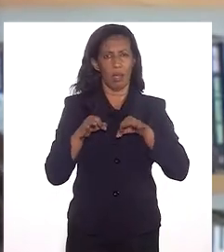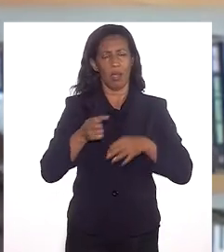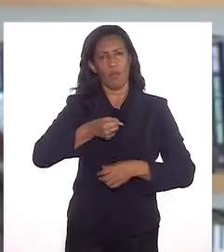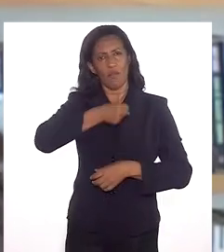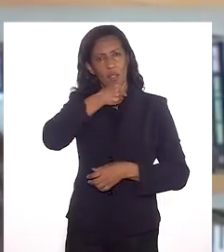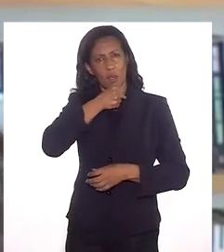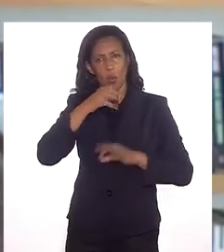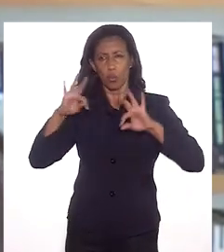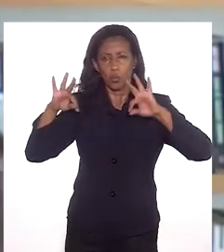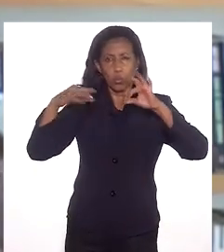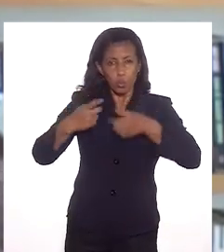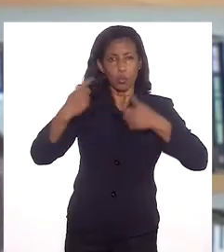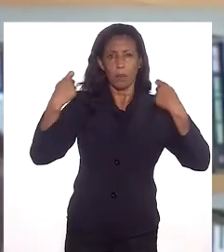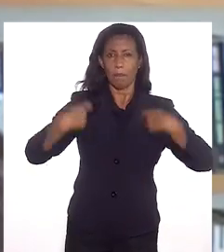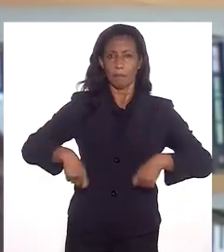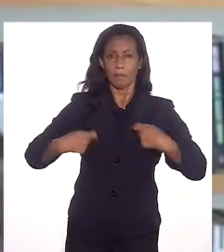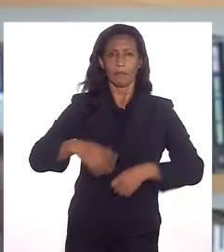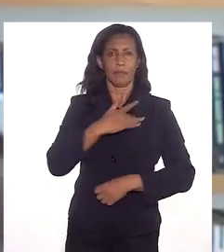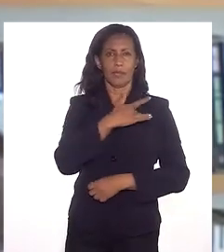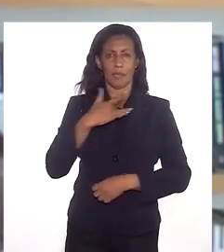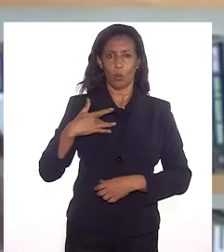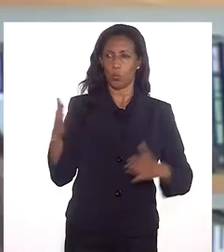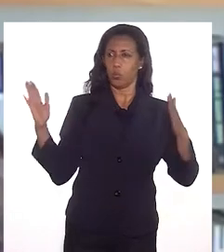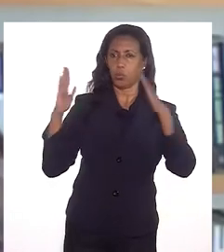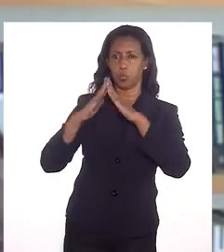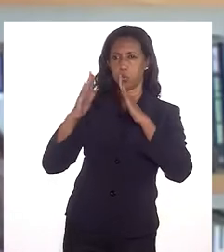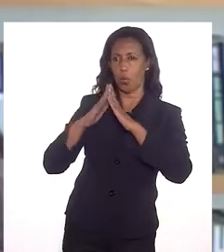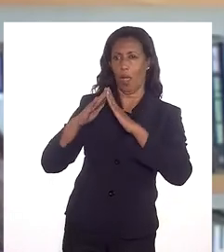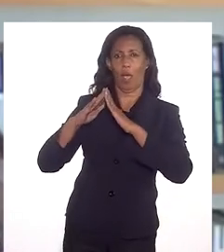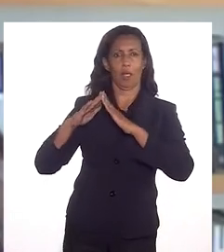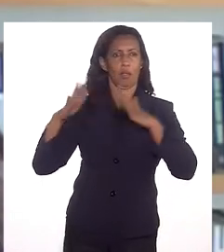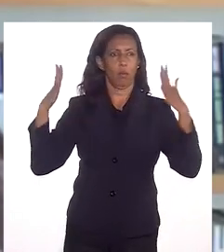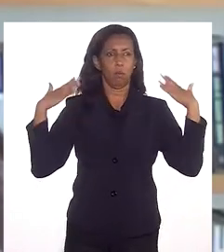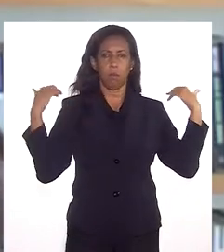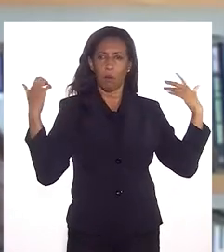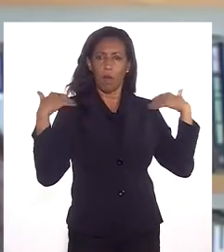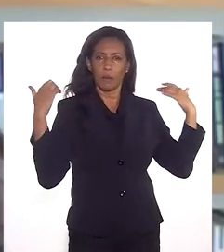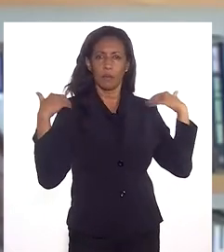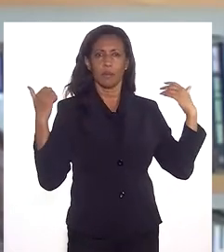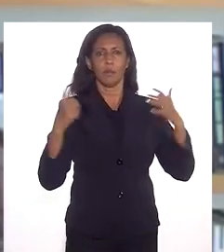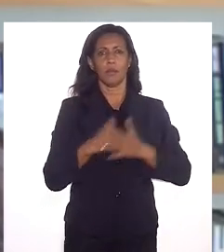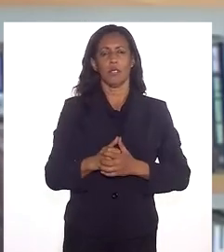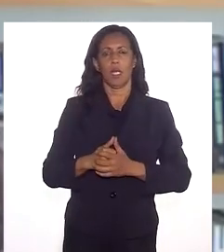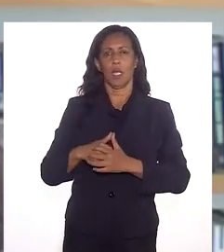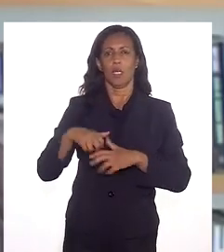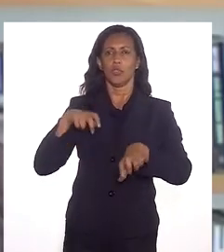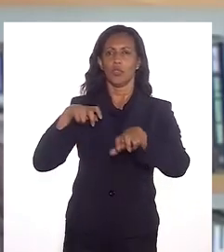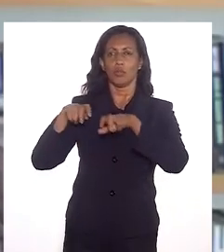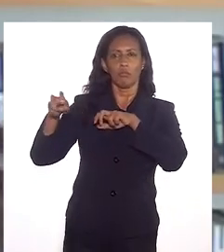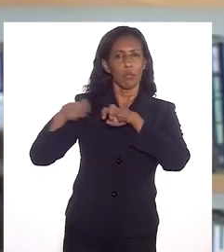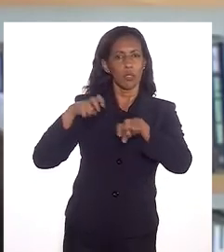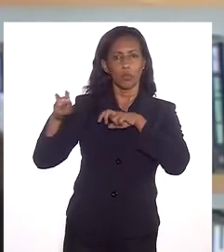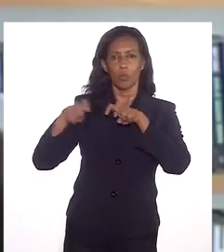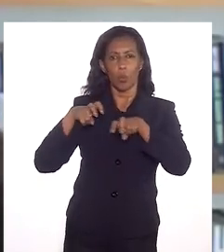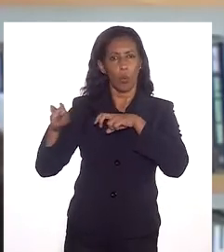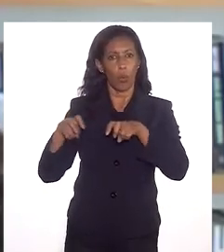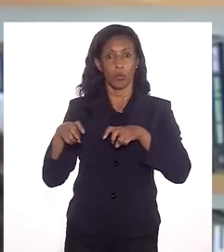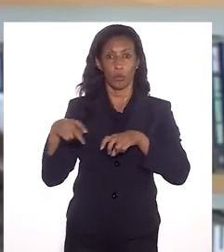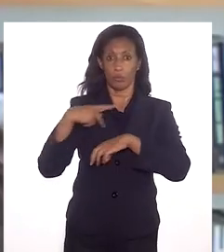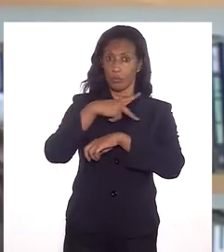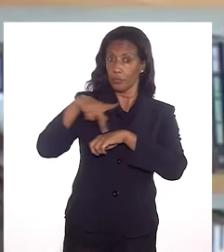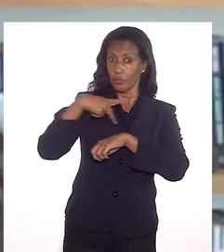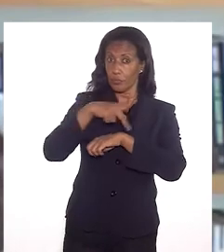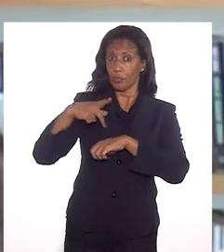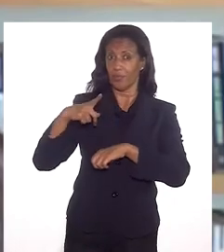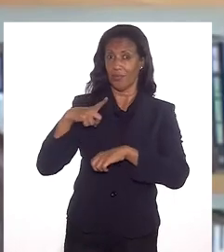enfrentar o envelhecimento com todas as necessidades de saúde, de moradia, de lazer, de transporte,